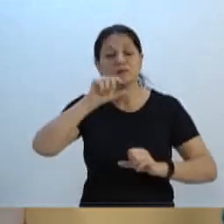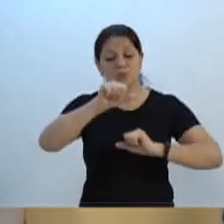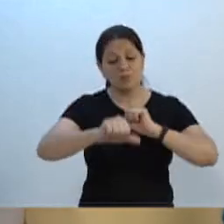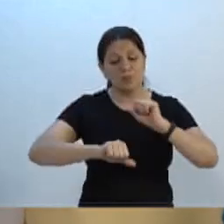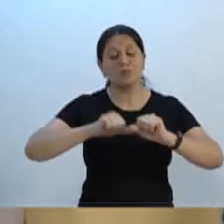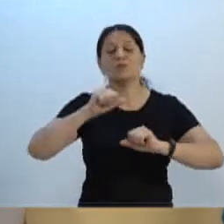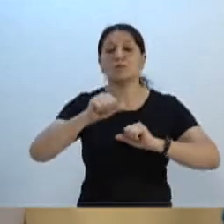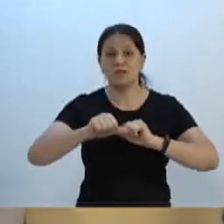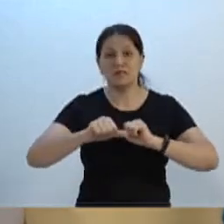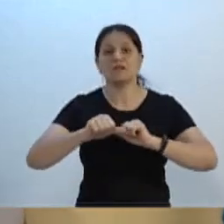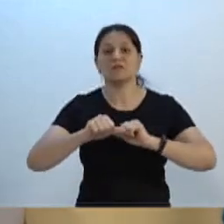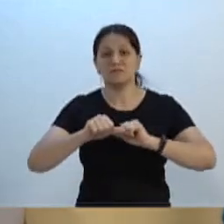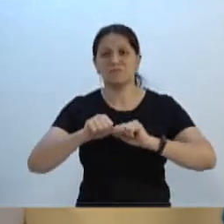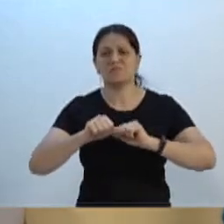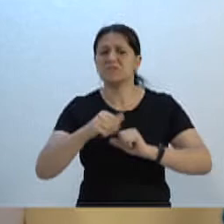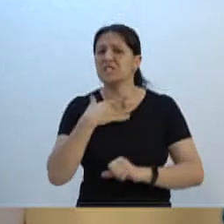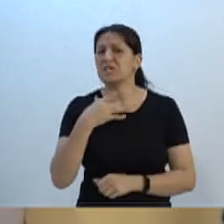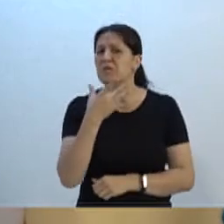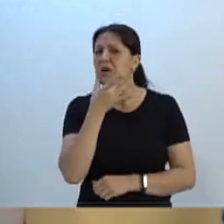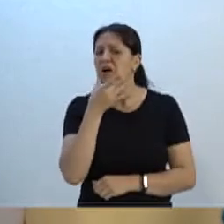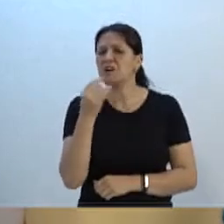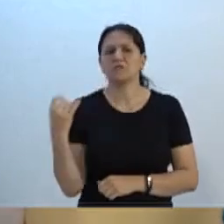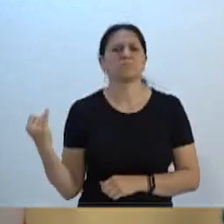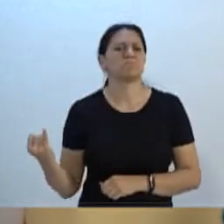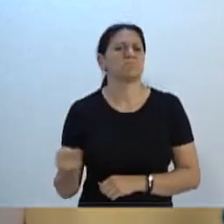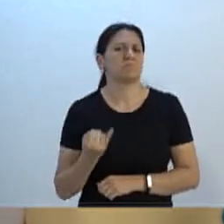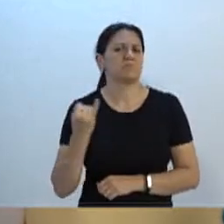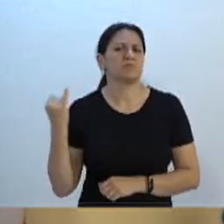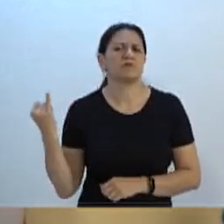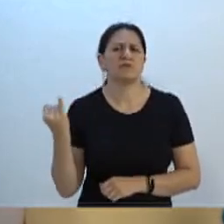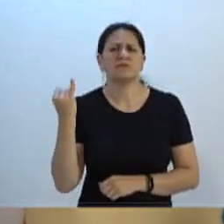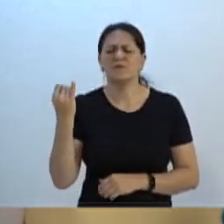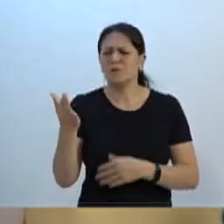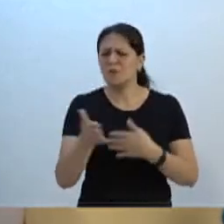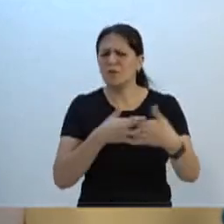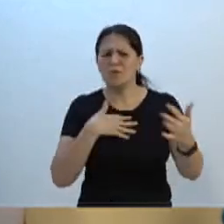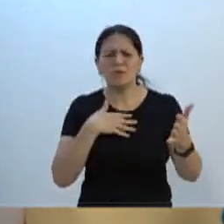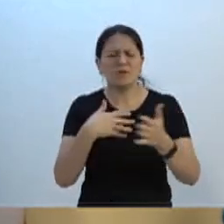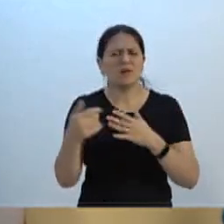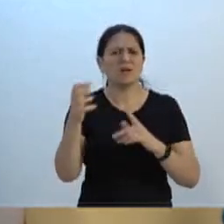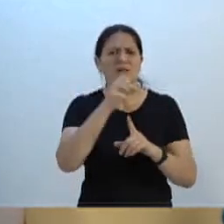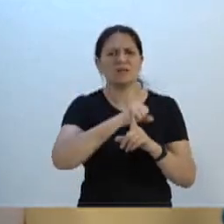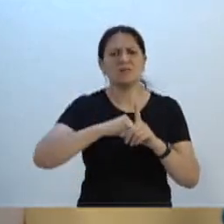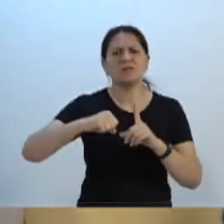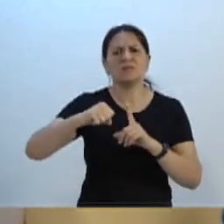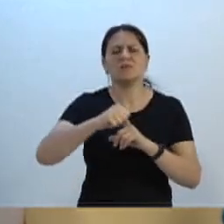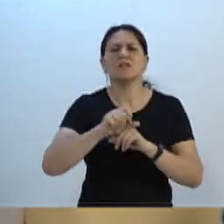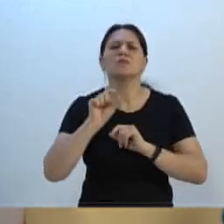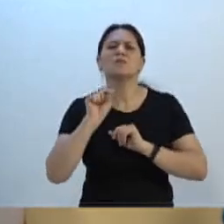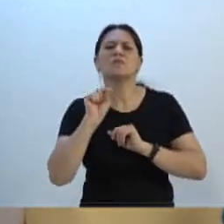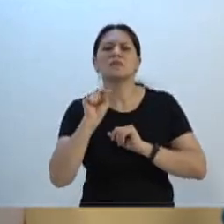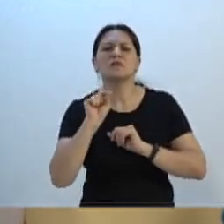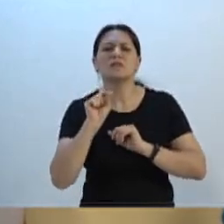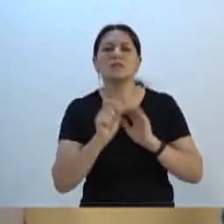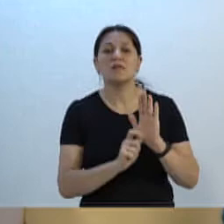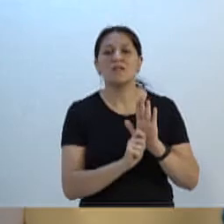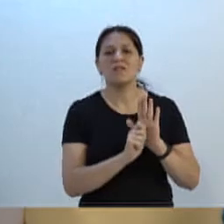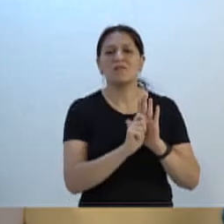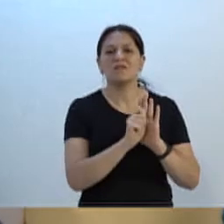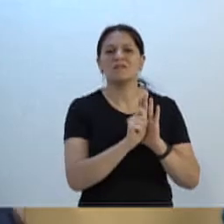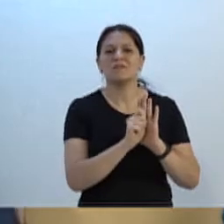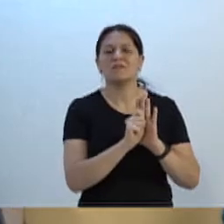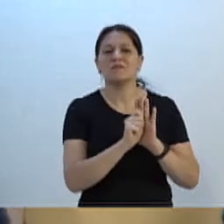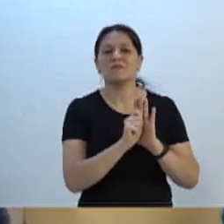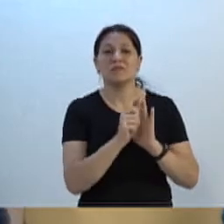nó, que eu acho fundamental para qualquer sociedade, que é o investimento que ele